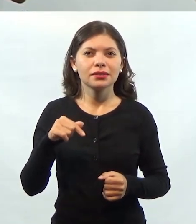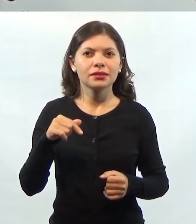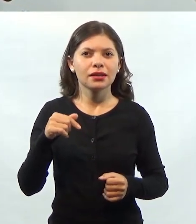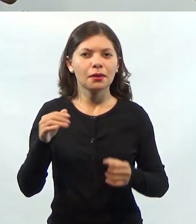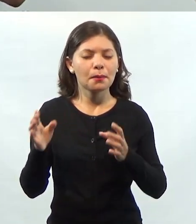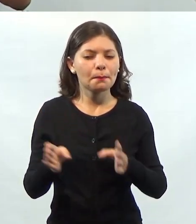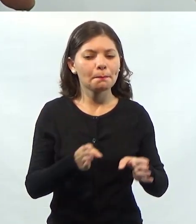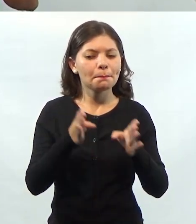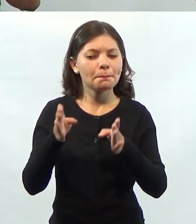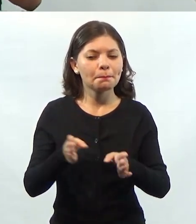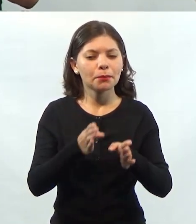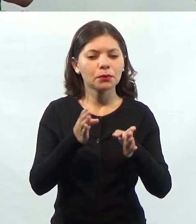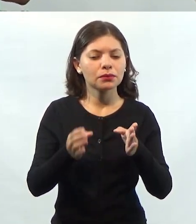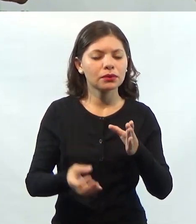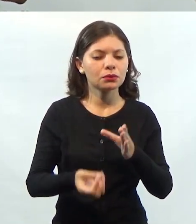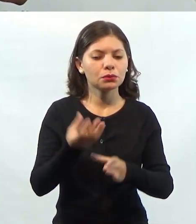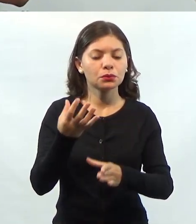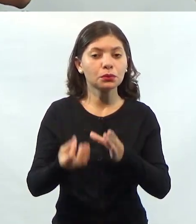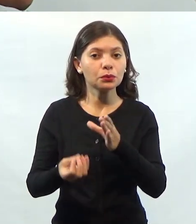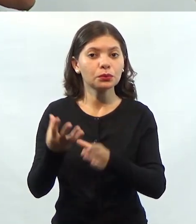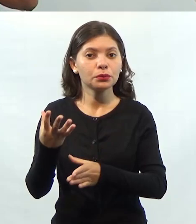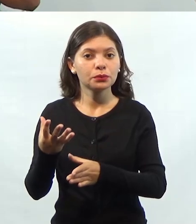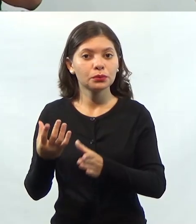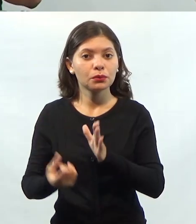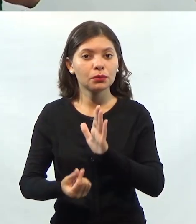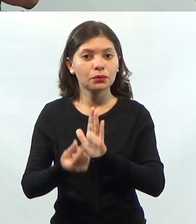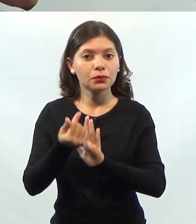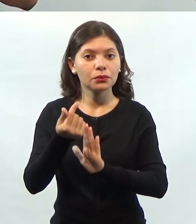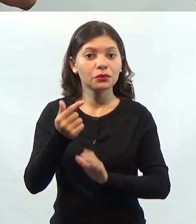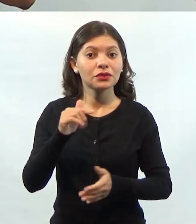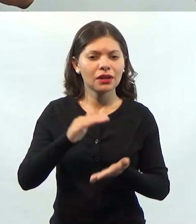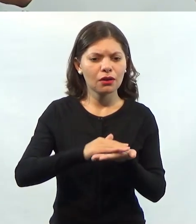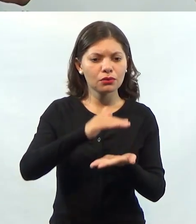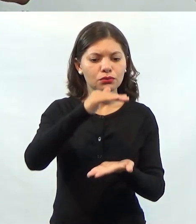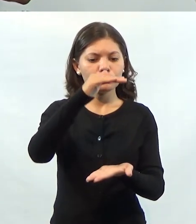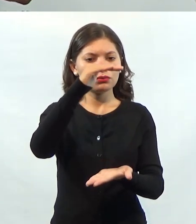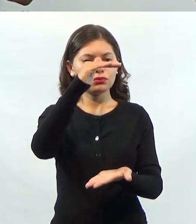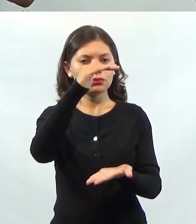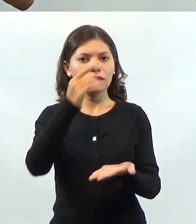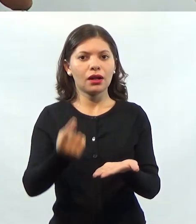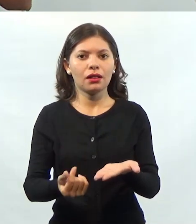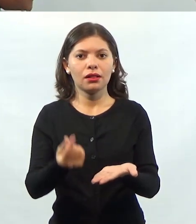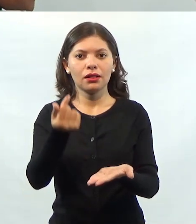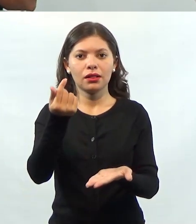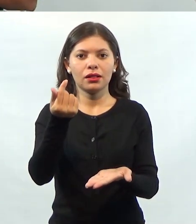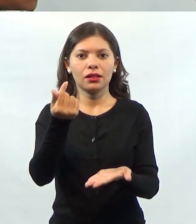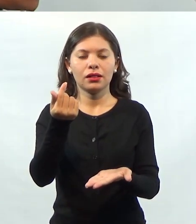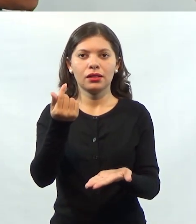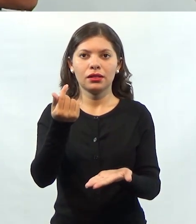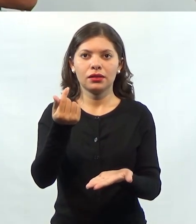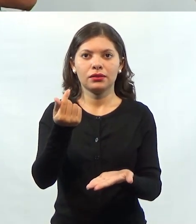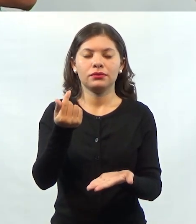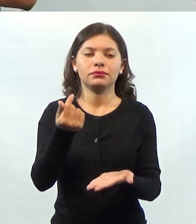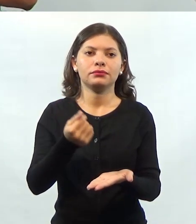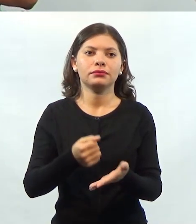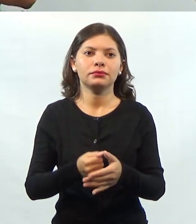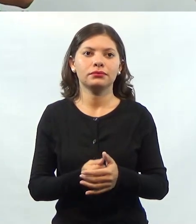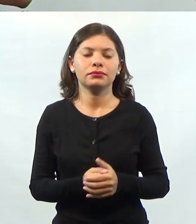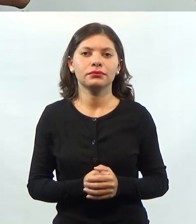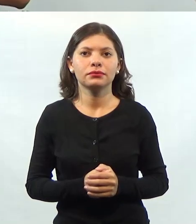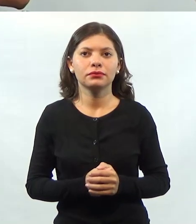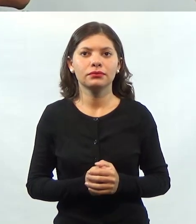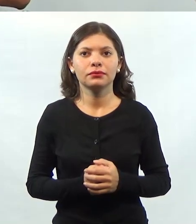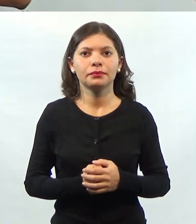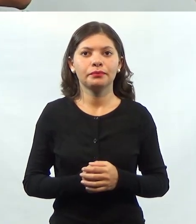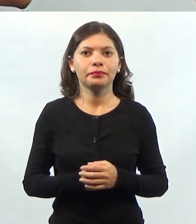essa produção, esses custos indiretos, se você aumenta a produção, esses custos não vão aumentar, não